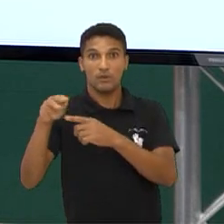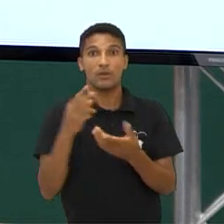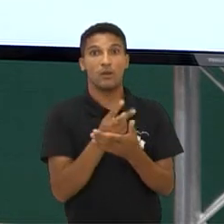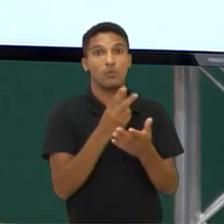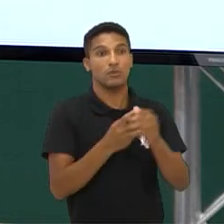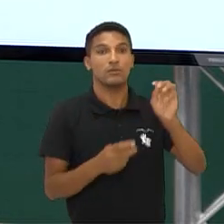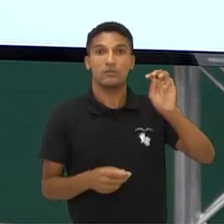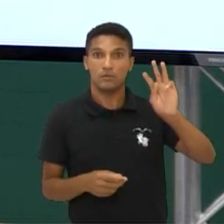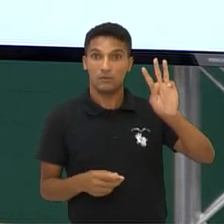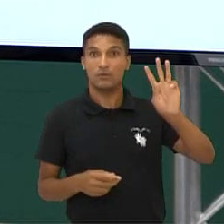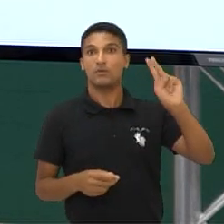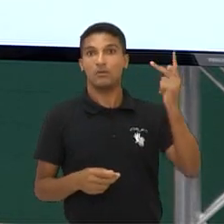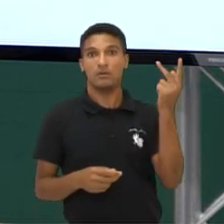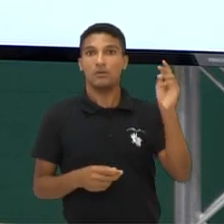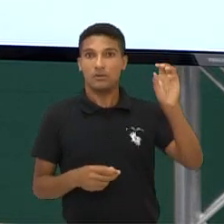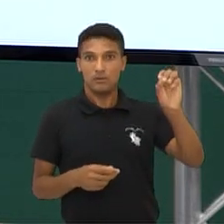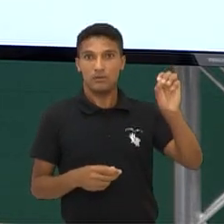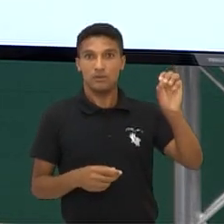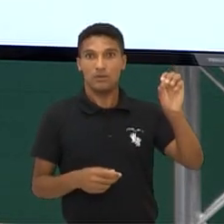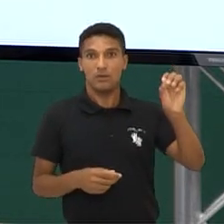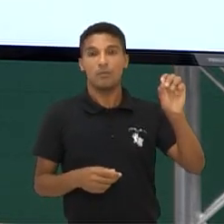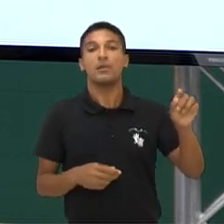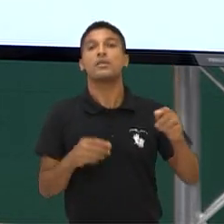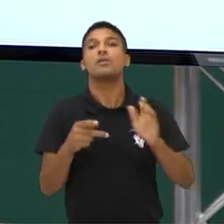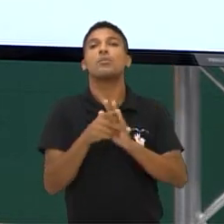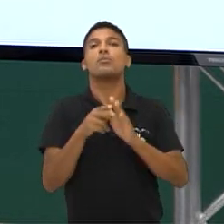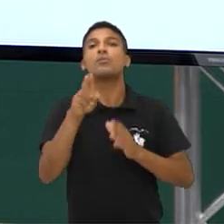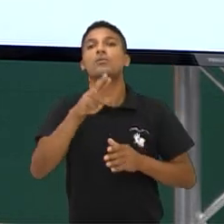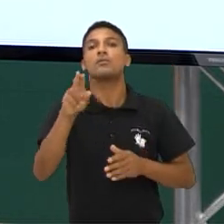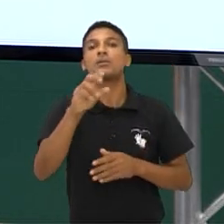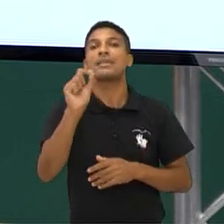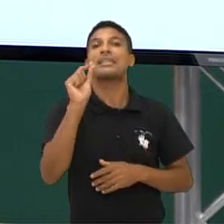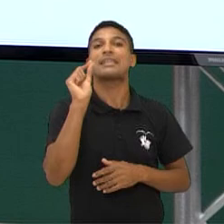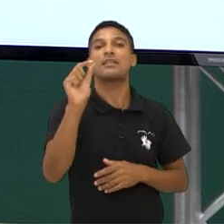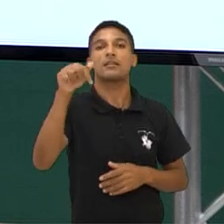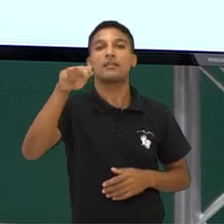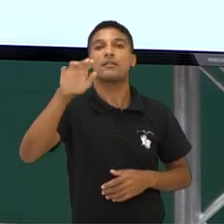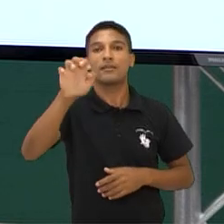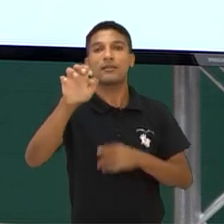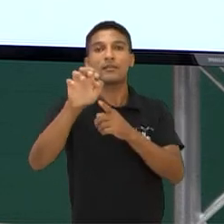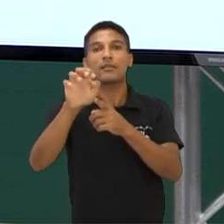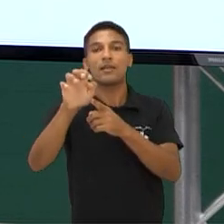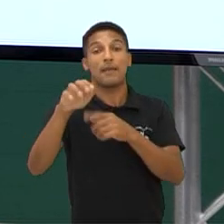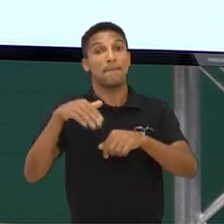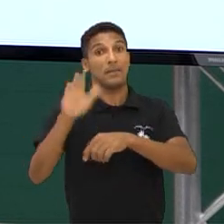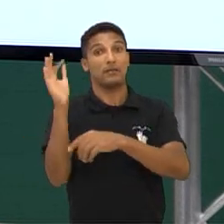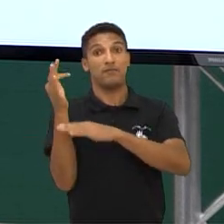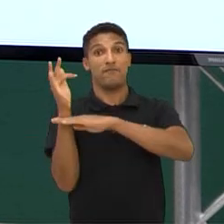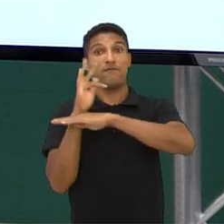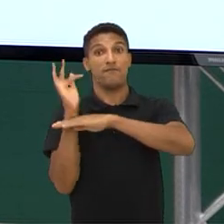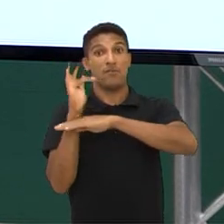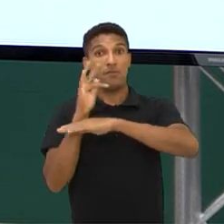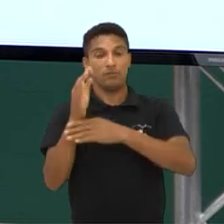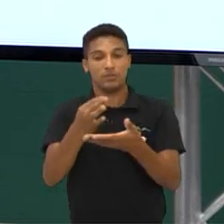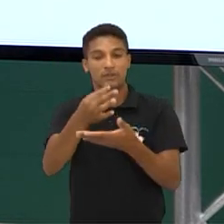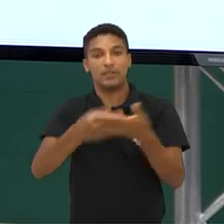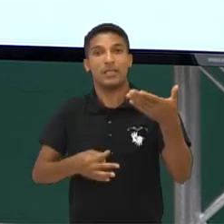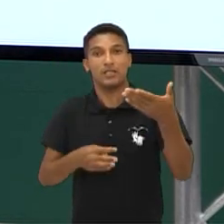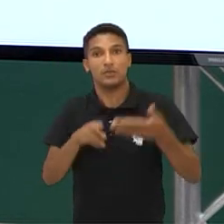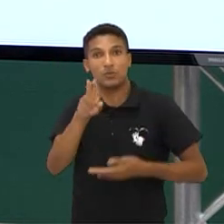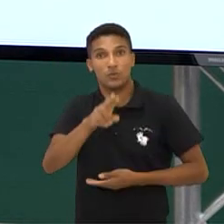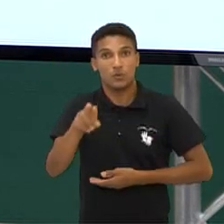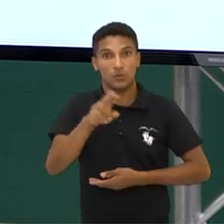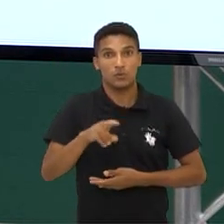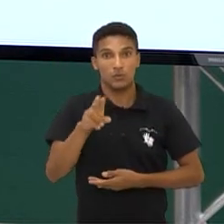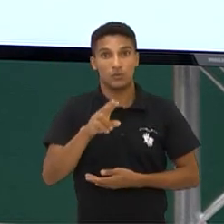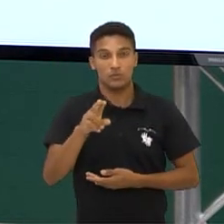Só que, ele tem um que de mais formal. Beleza? Então, se você vai escrever um texto com mais formalidade, é esse que você usa, e